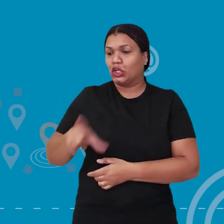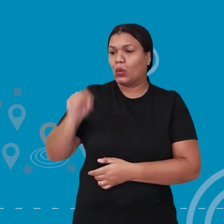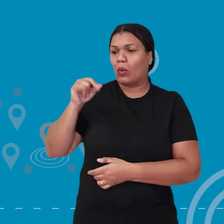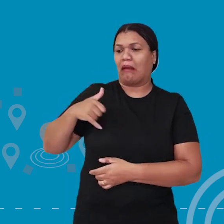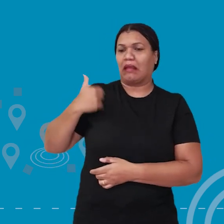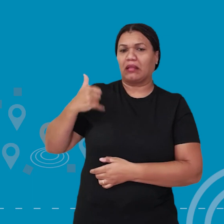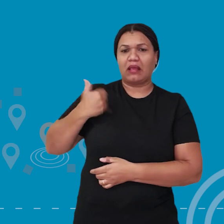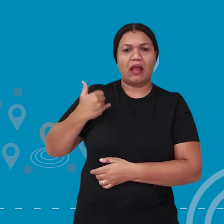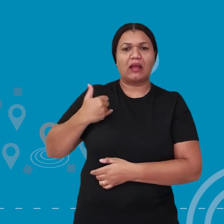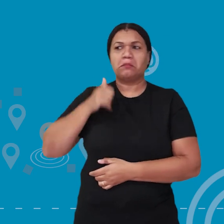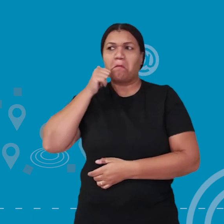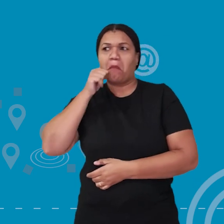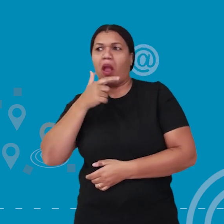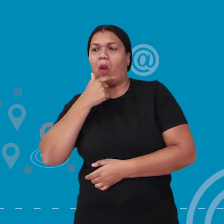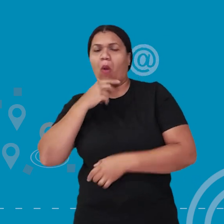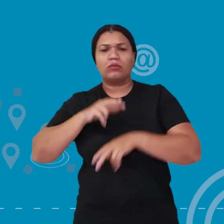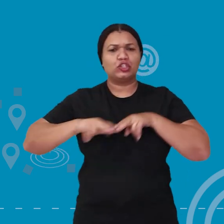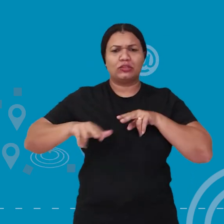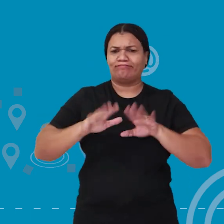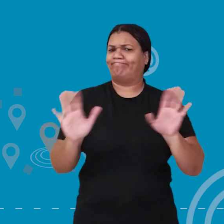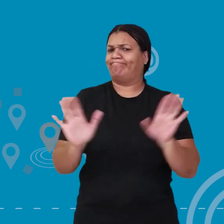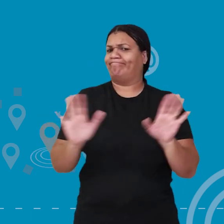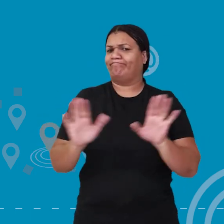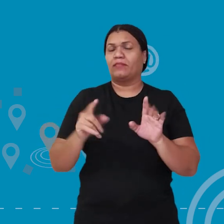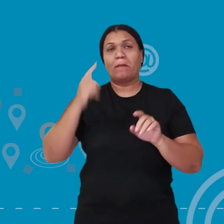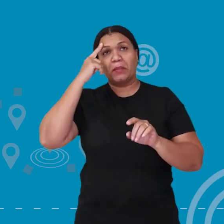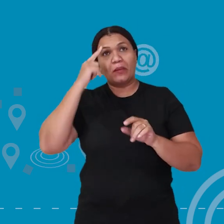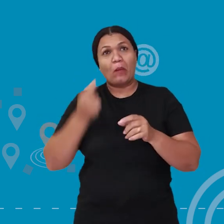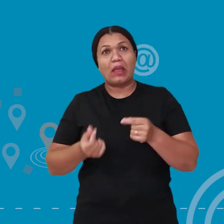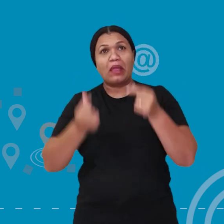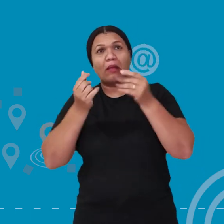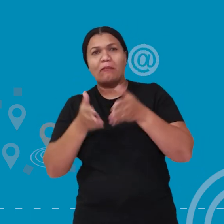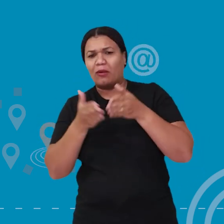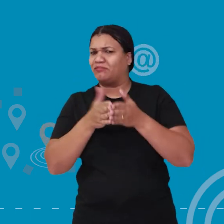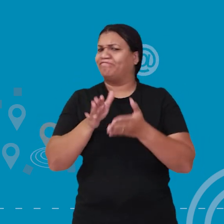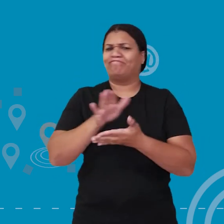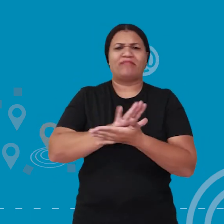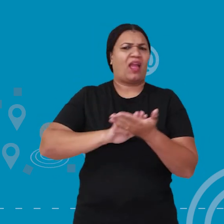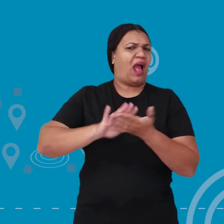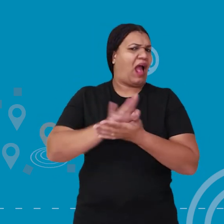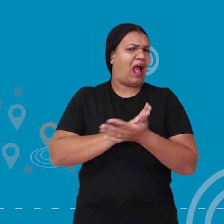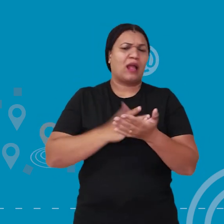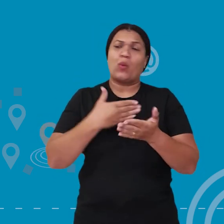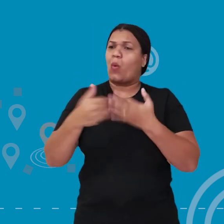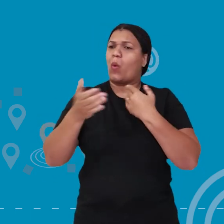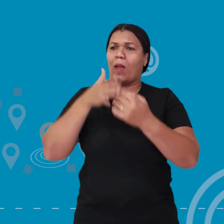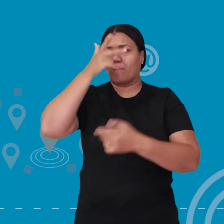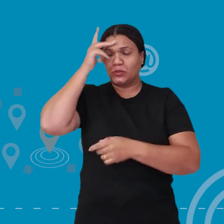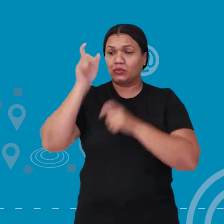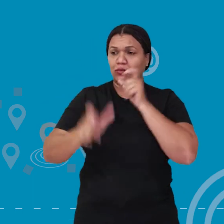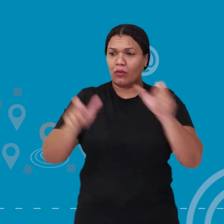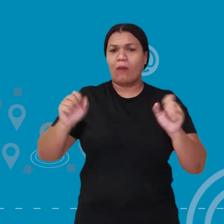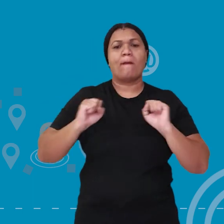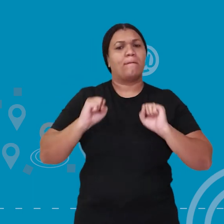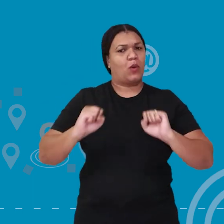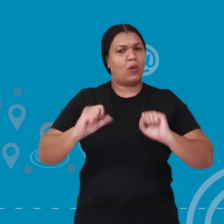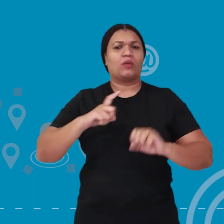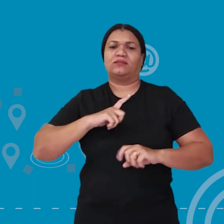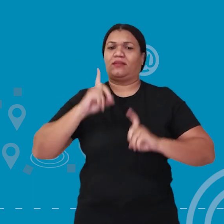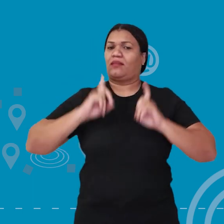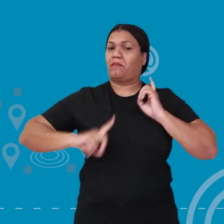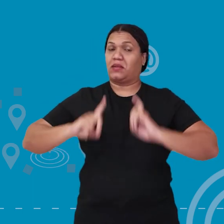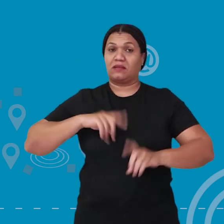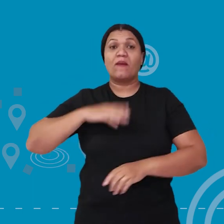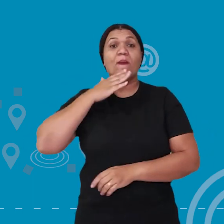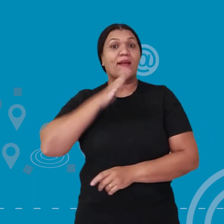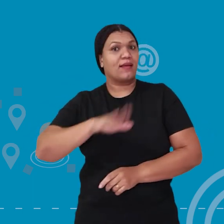idade, gênero ou classe social. Então, sim, as crianças também apresentam